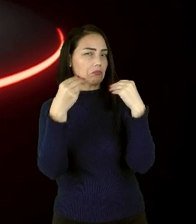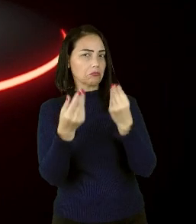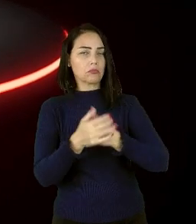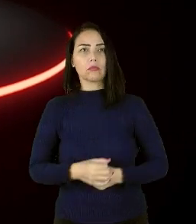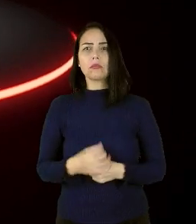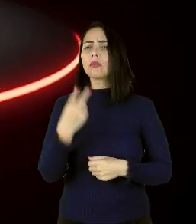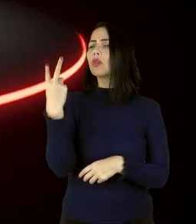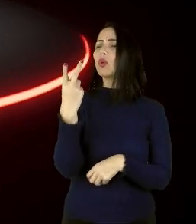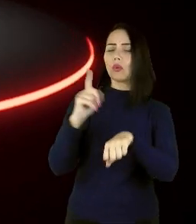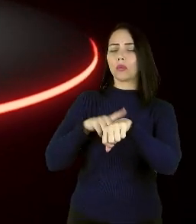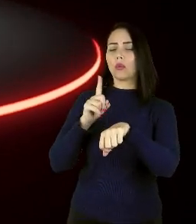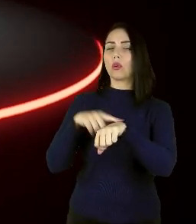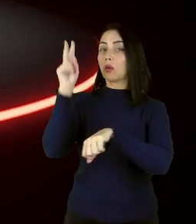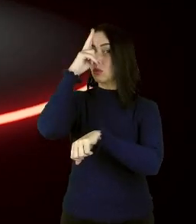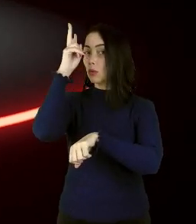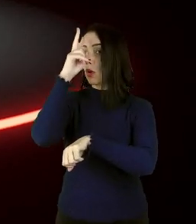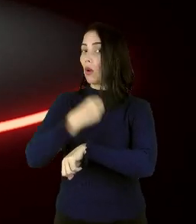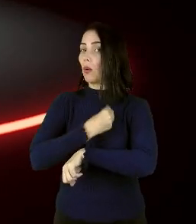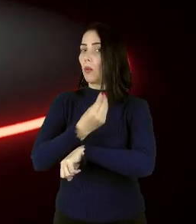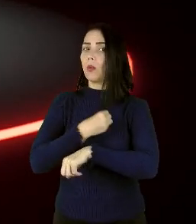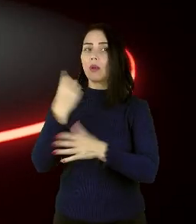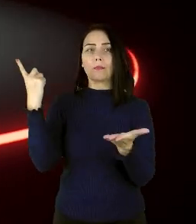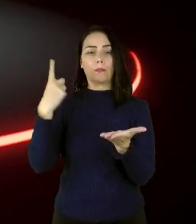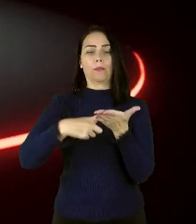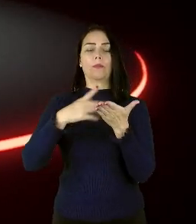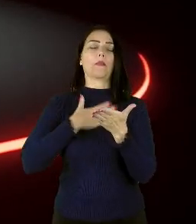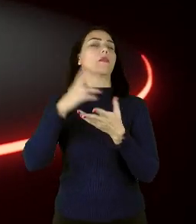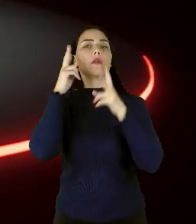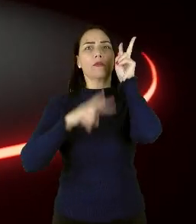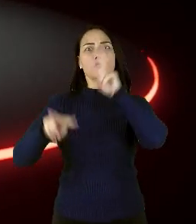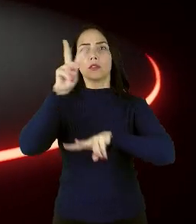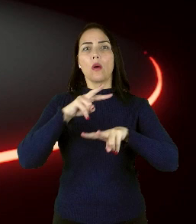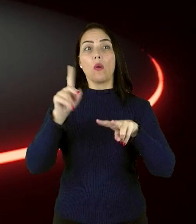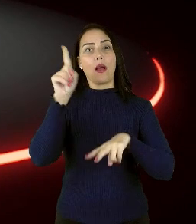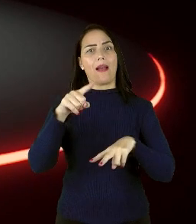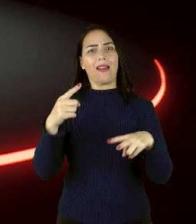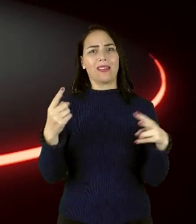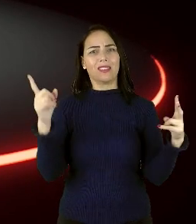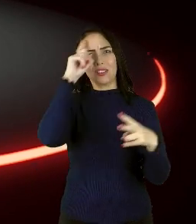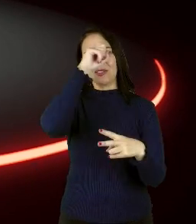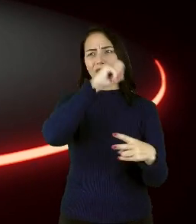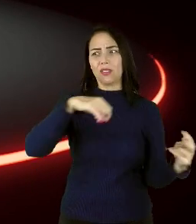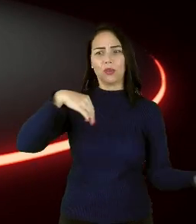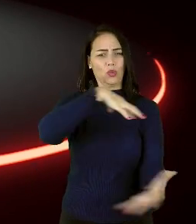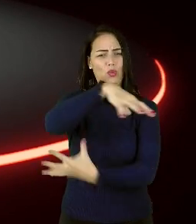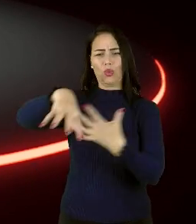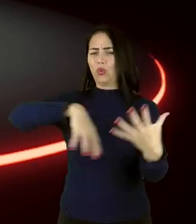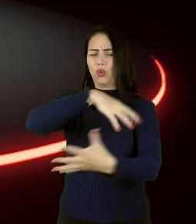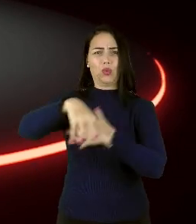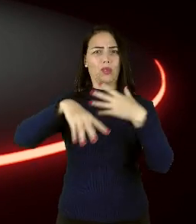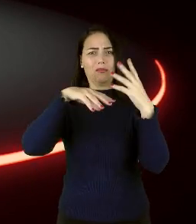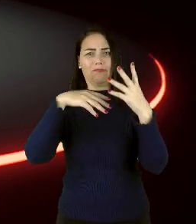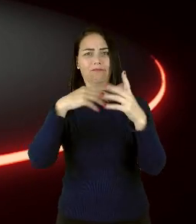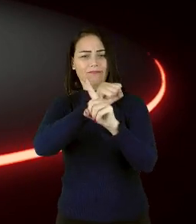Dois momentos da nossa história, do presente, confirmam a minha visão a respeito da crise que a humanidade está vivendo. E que,